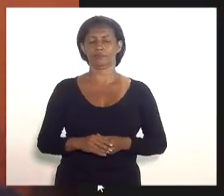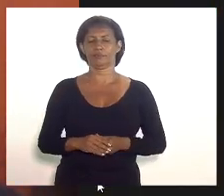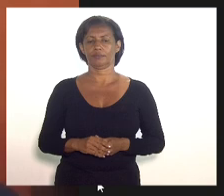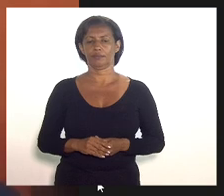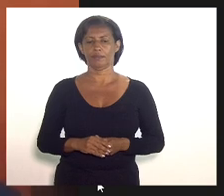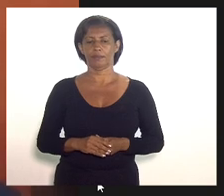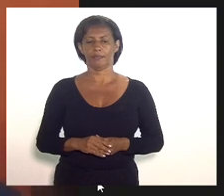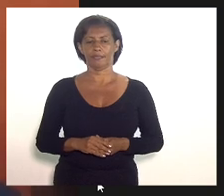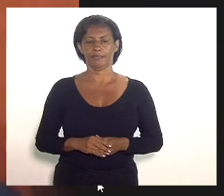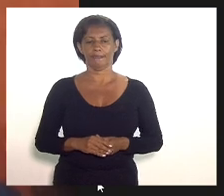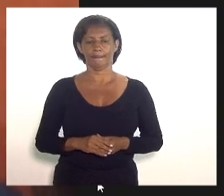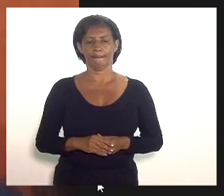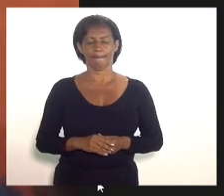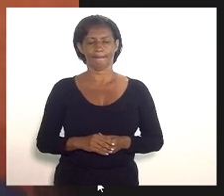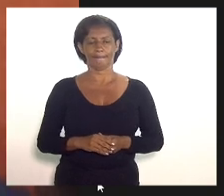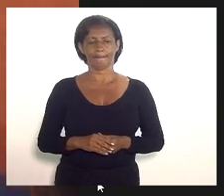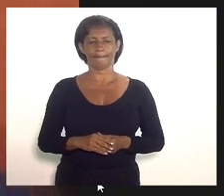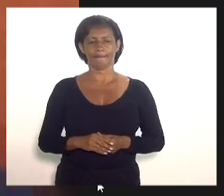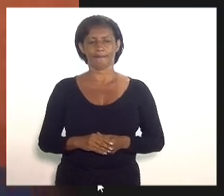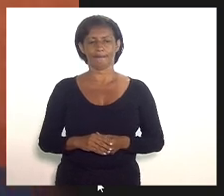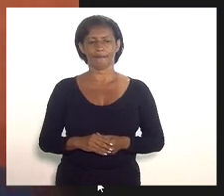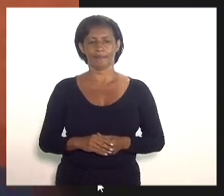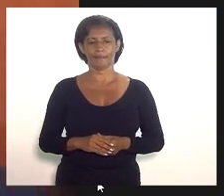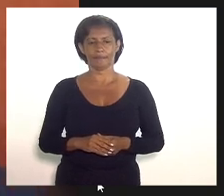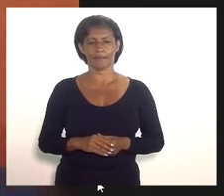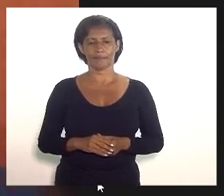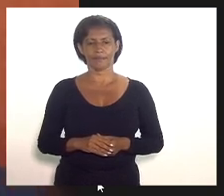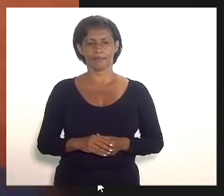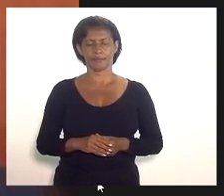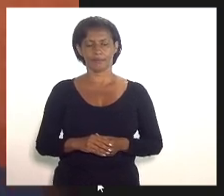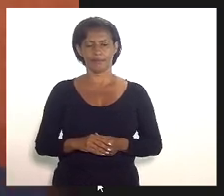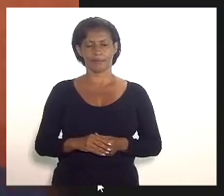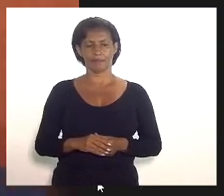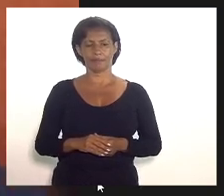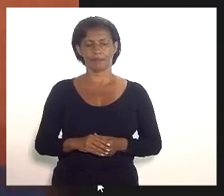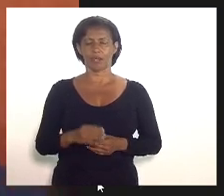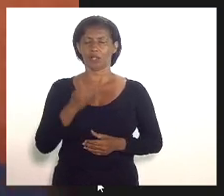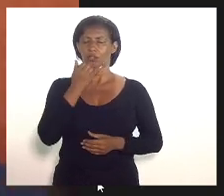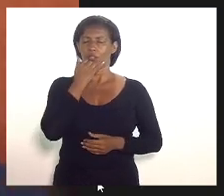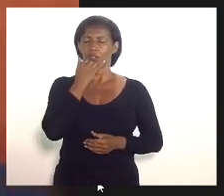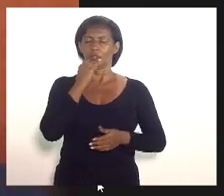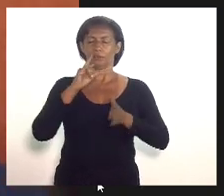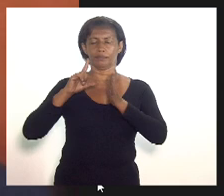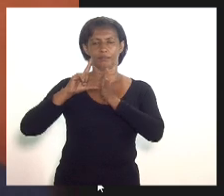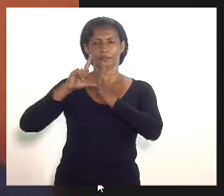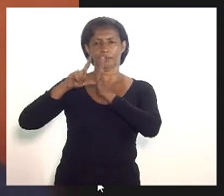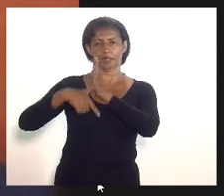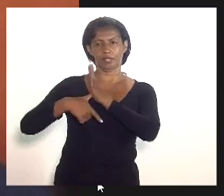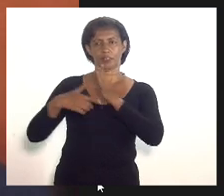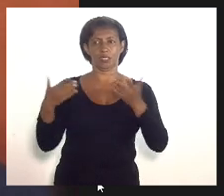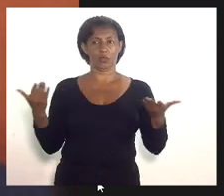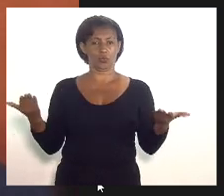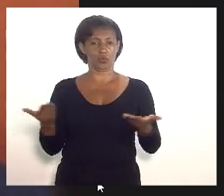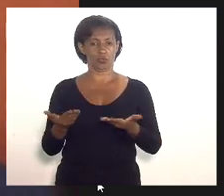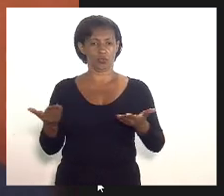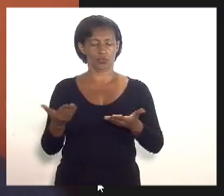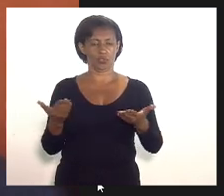e presidindo a sessão é que eu me atrasei hoje representando a Alerte